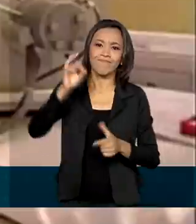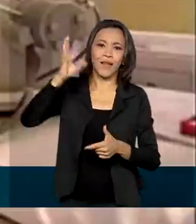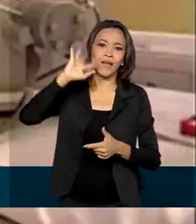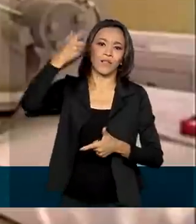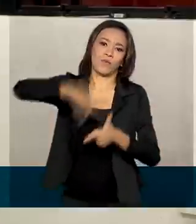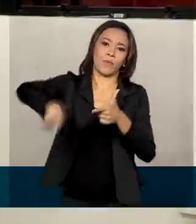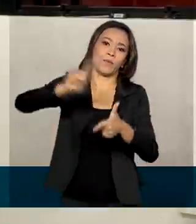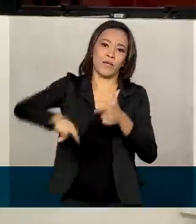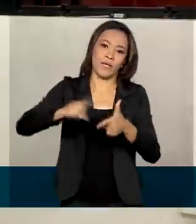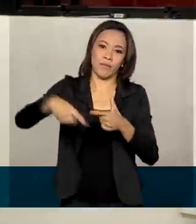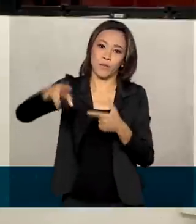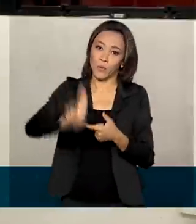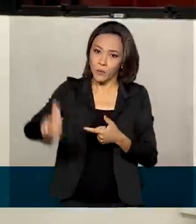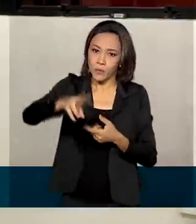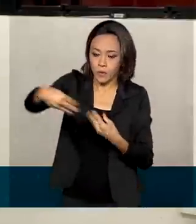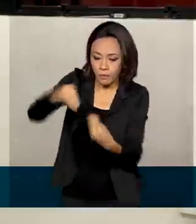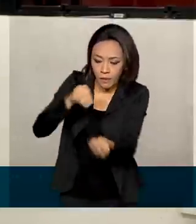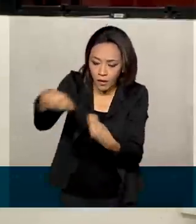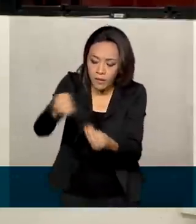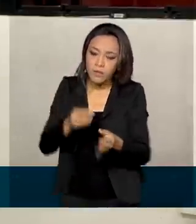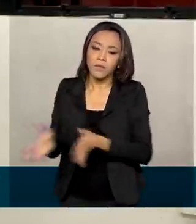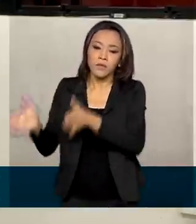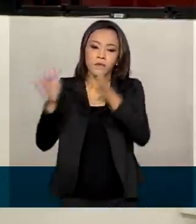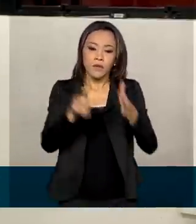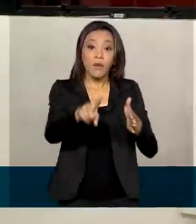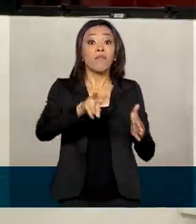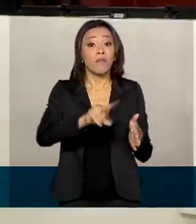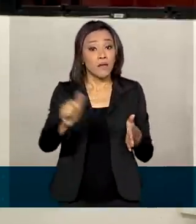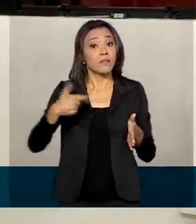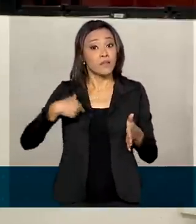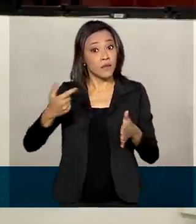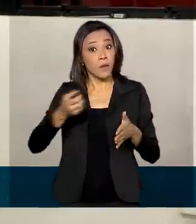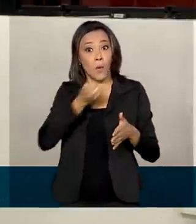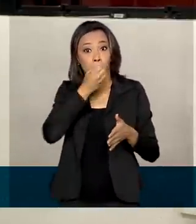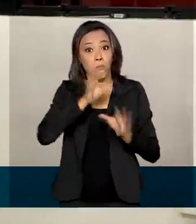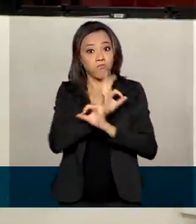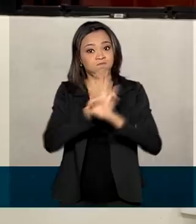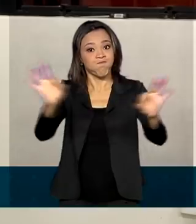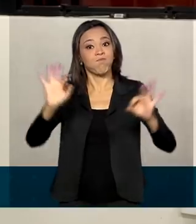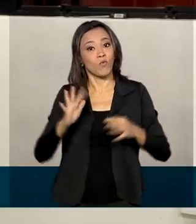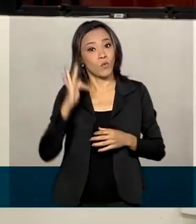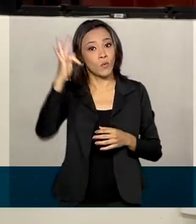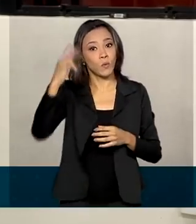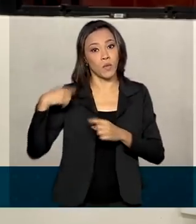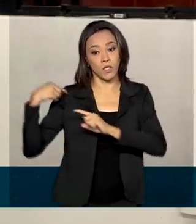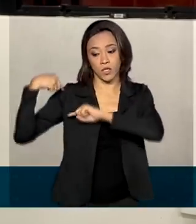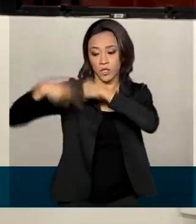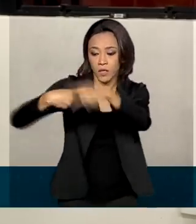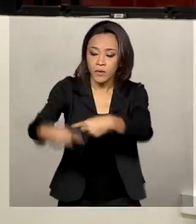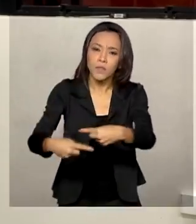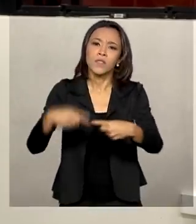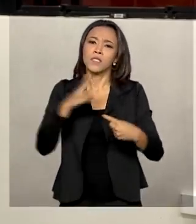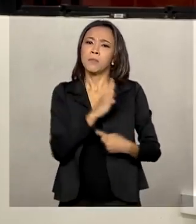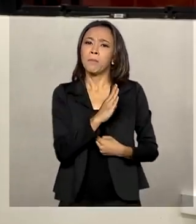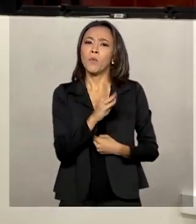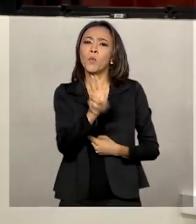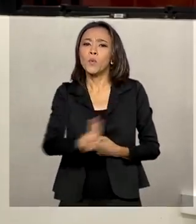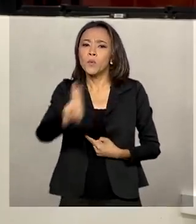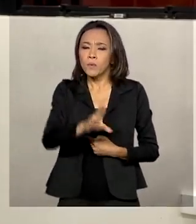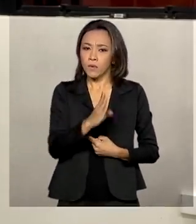do plástico. Vai ser um ganho para as futuras gerações, a partir do momento que a gente conseguir incluir o bioplástico na nossa rotina